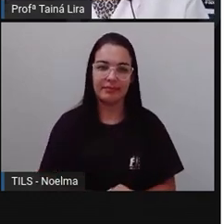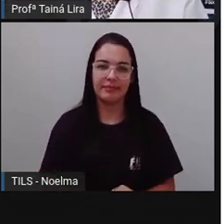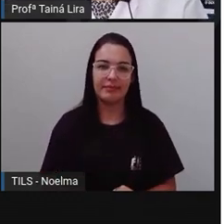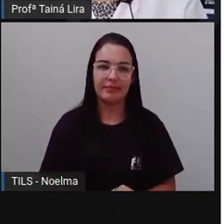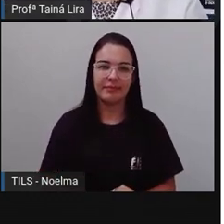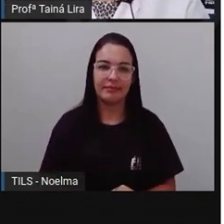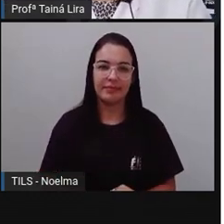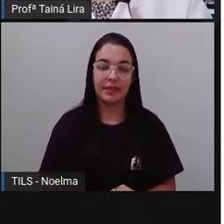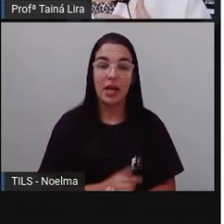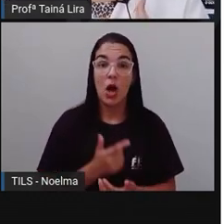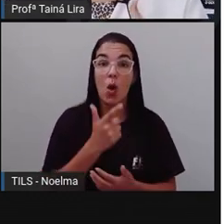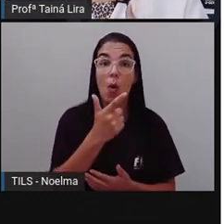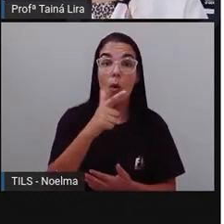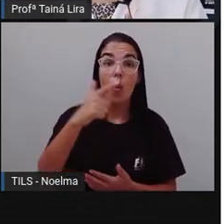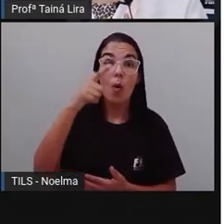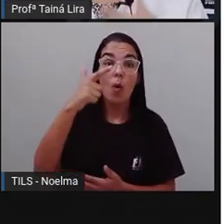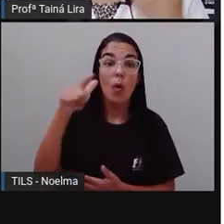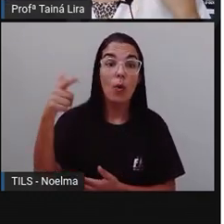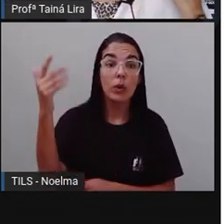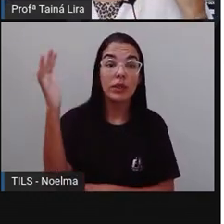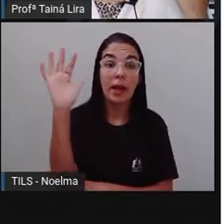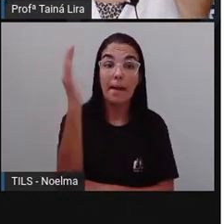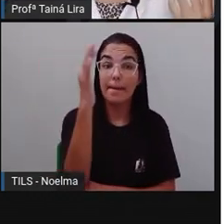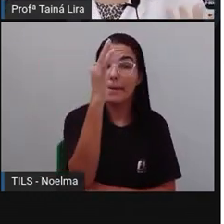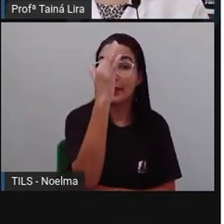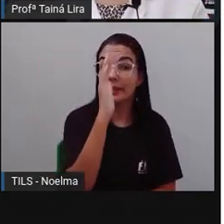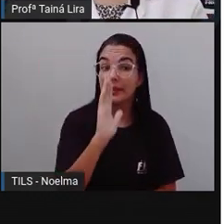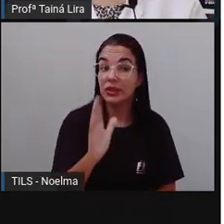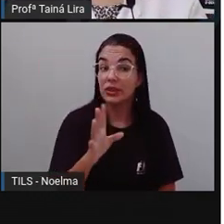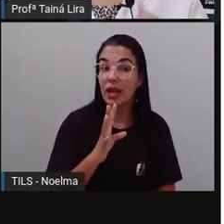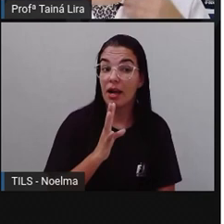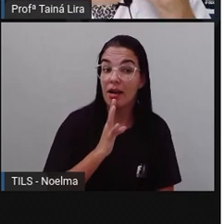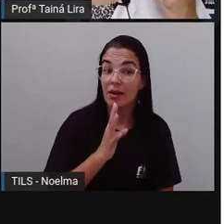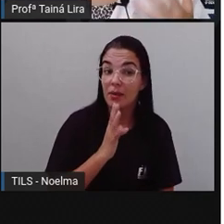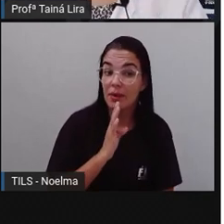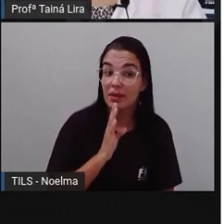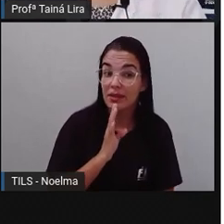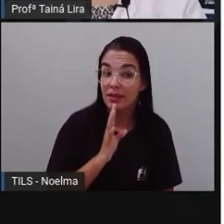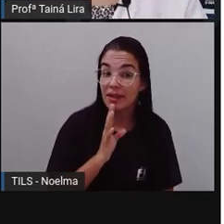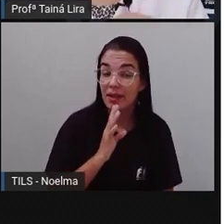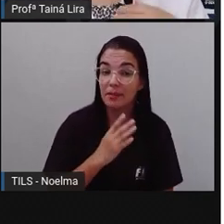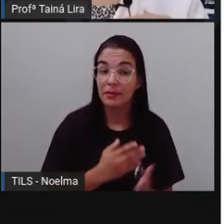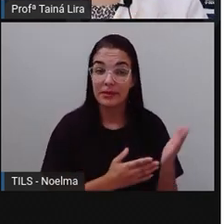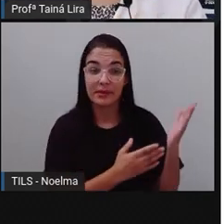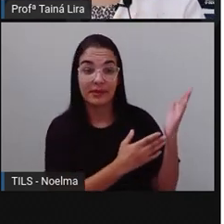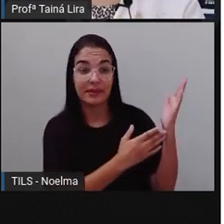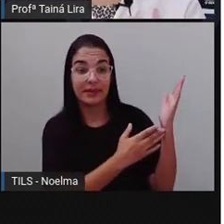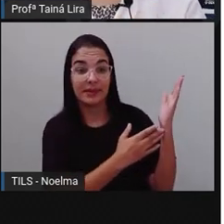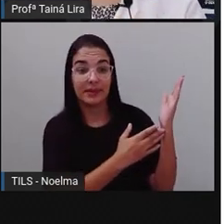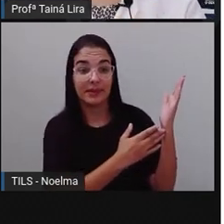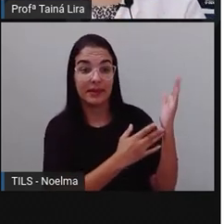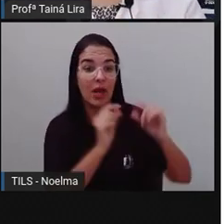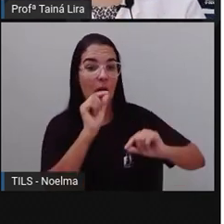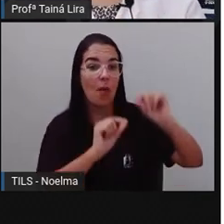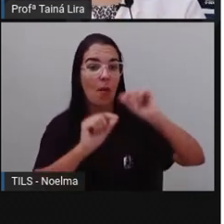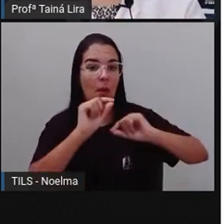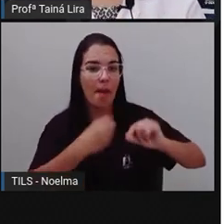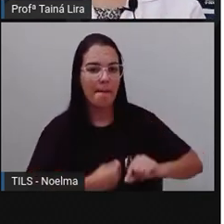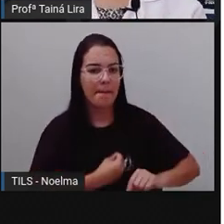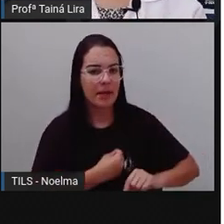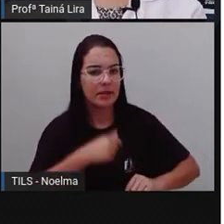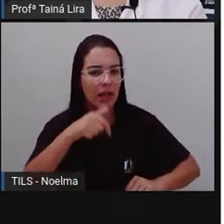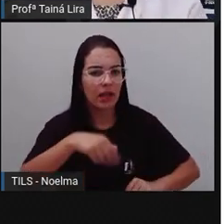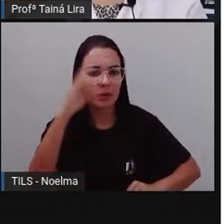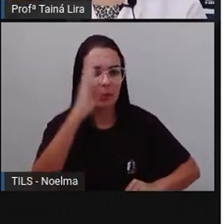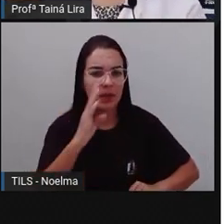Olha lá, Outro tipo de planta, Que nós já conhecemos na aula anterior, Que é uma planta muito presente aqui